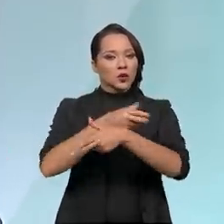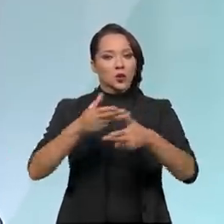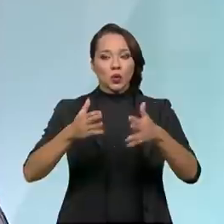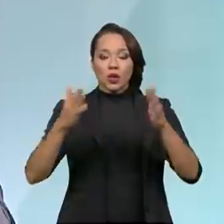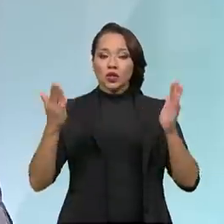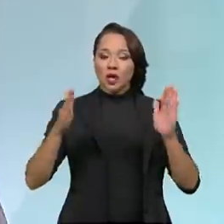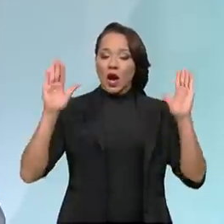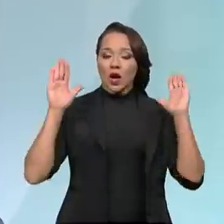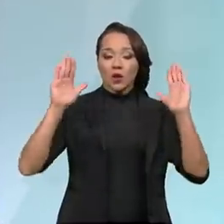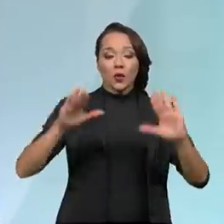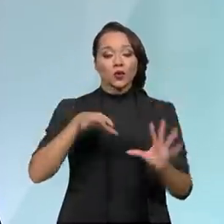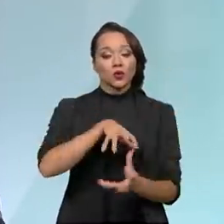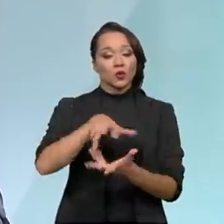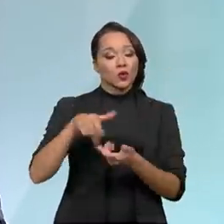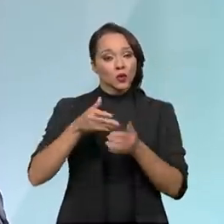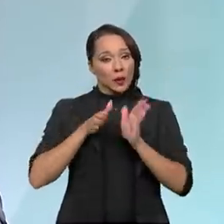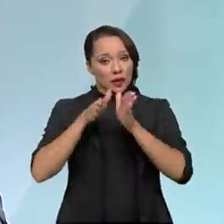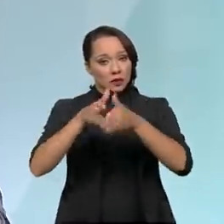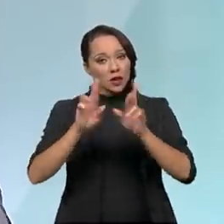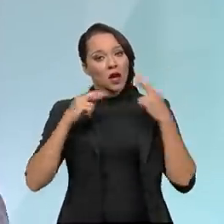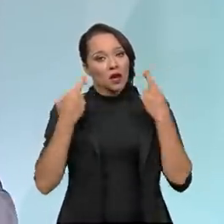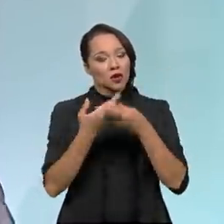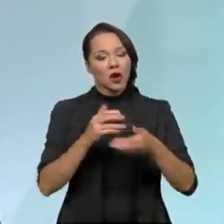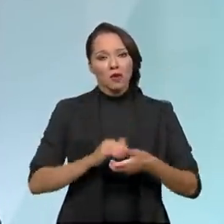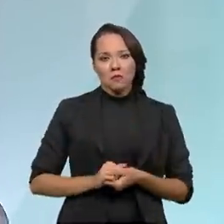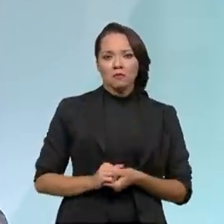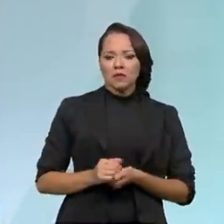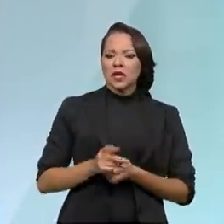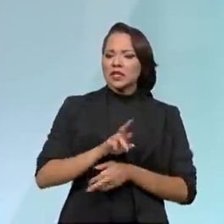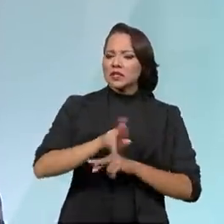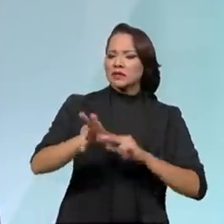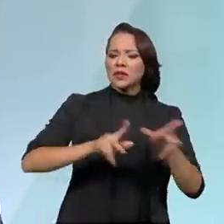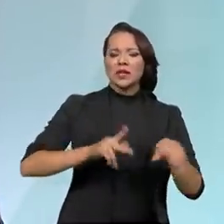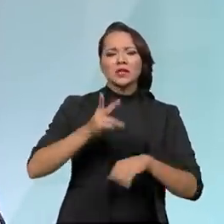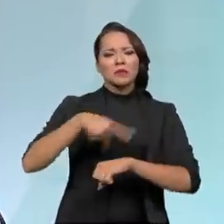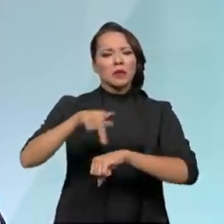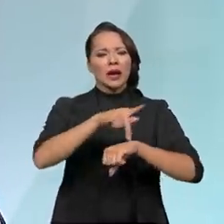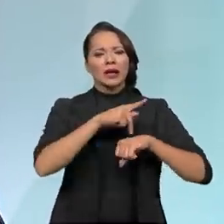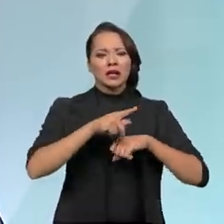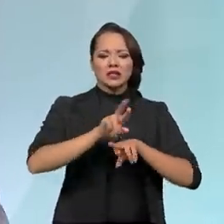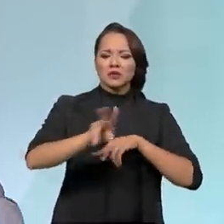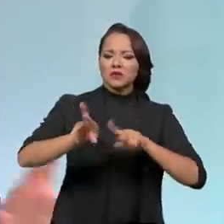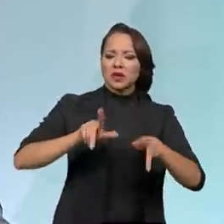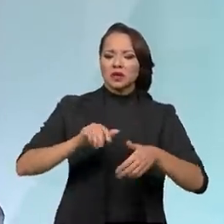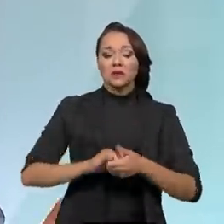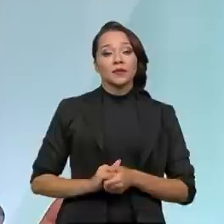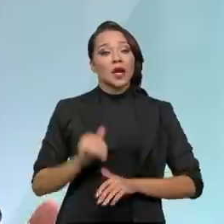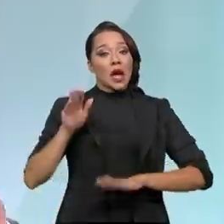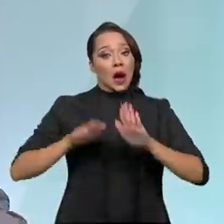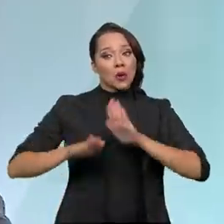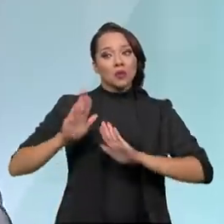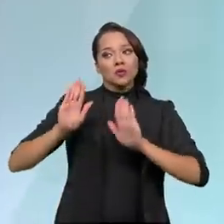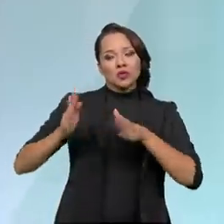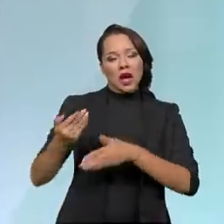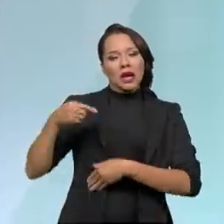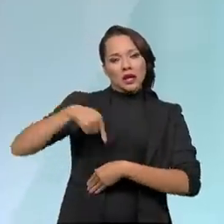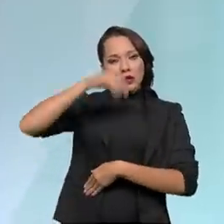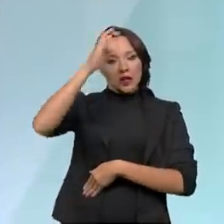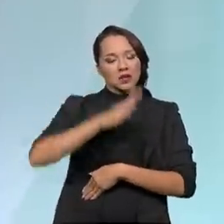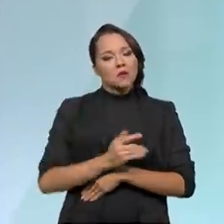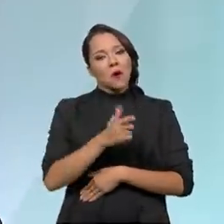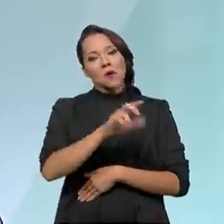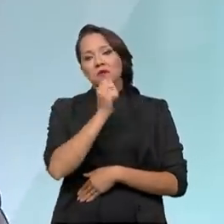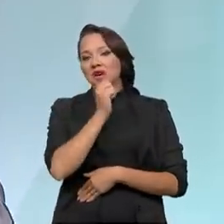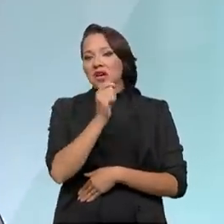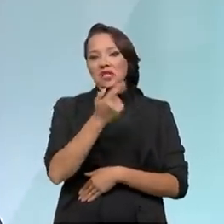presentes, isso é muito interessante, operadores de várias nacionalidades diferentes, alguns já posicionados no Brasil, outros não